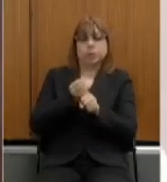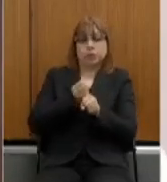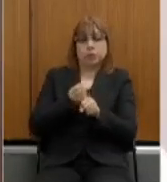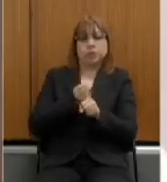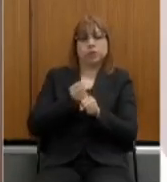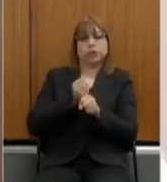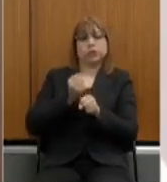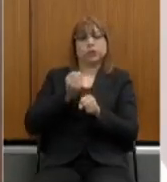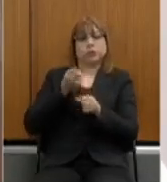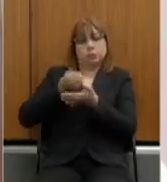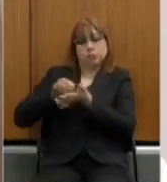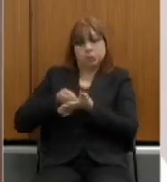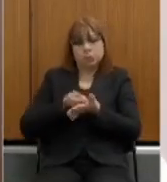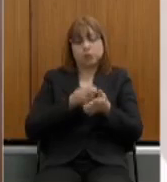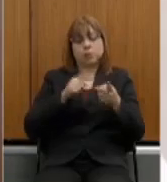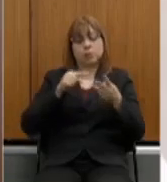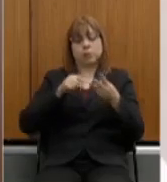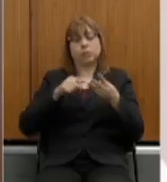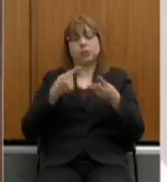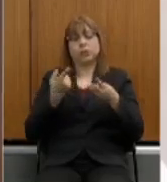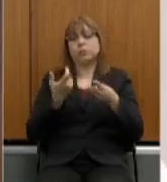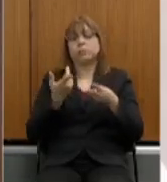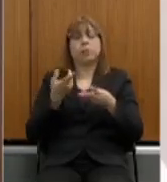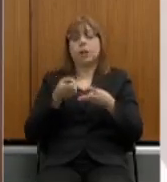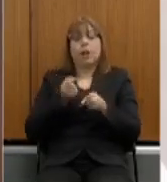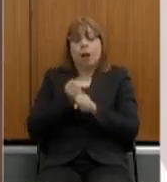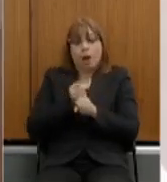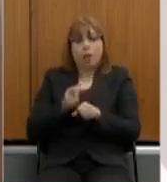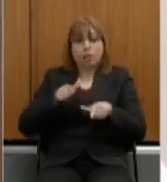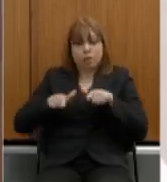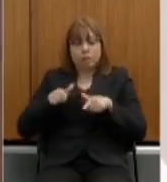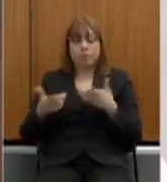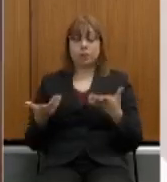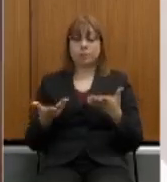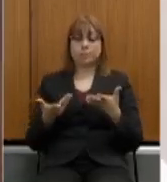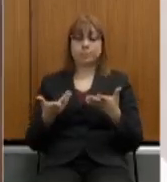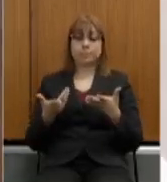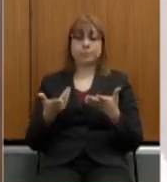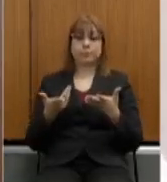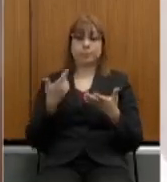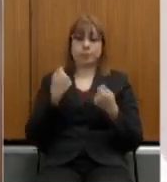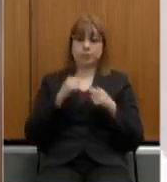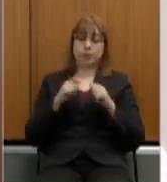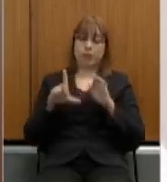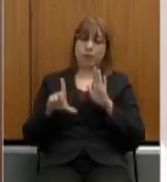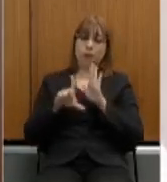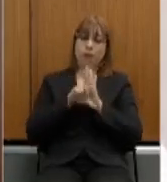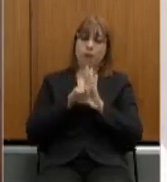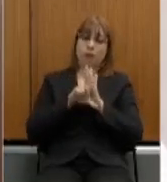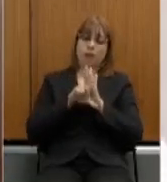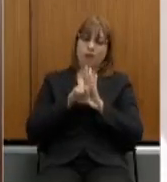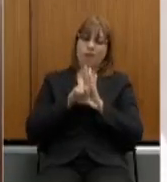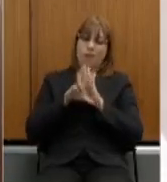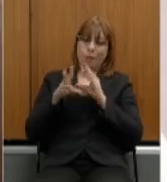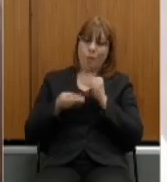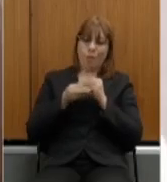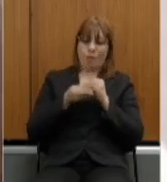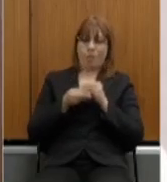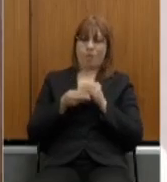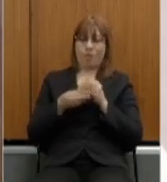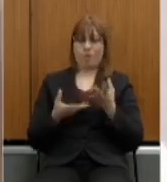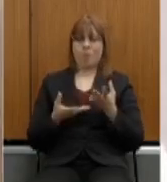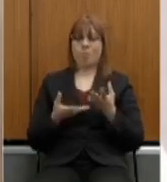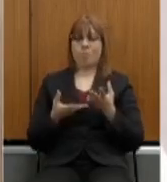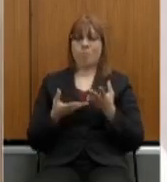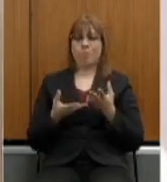tempo de exercício, tudo isso relegado para uma lei complementar, inclusive no âmbito da União.